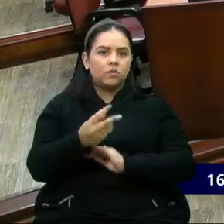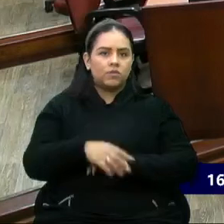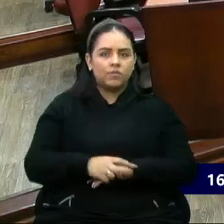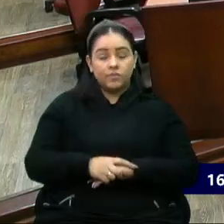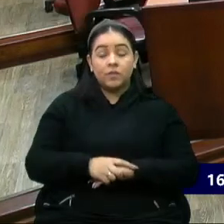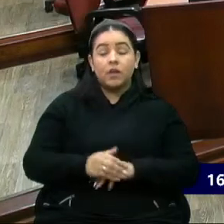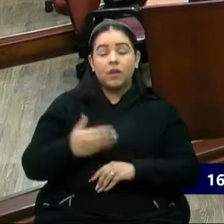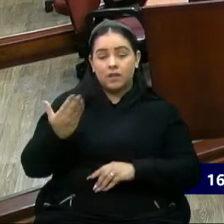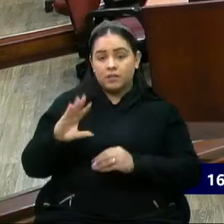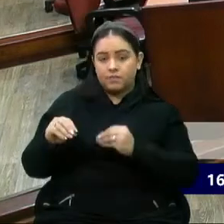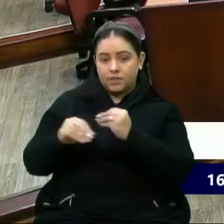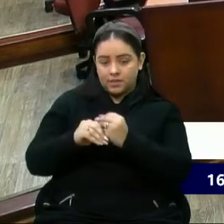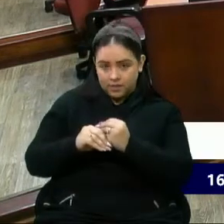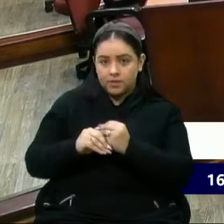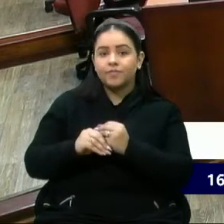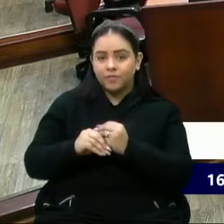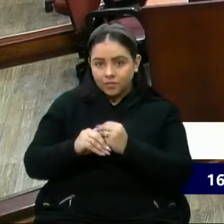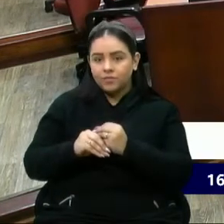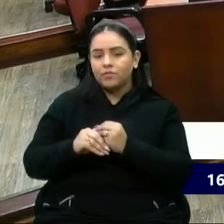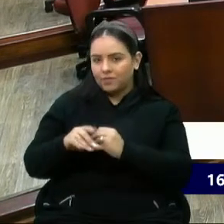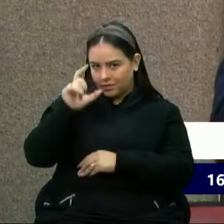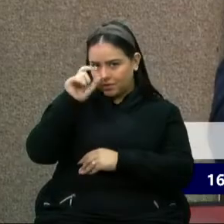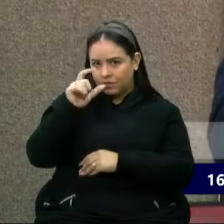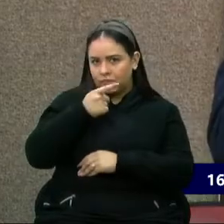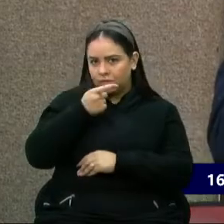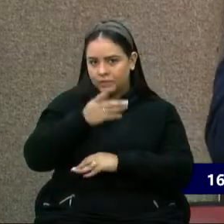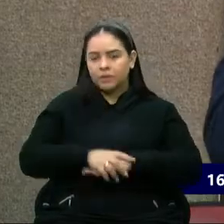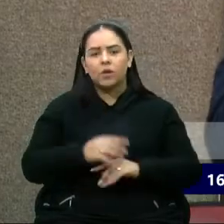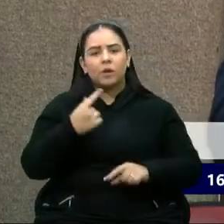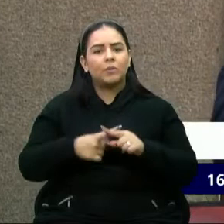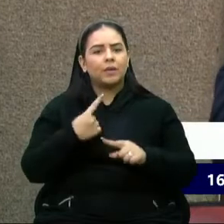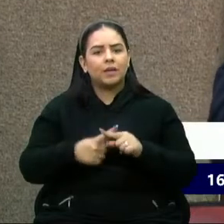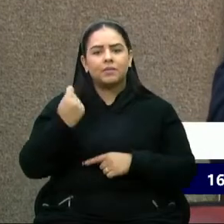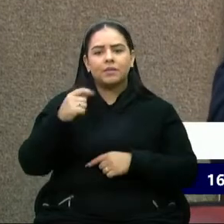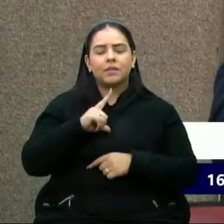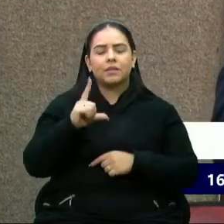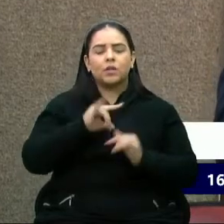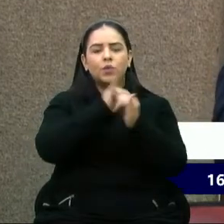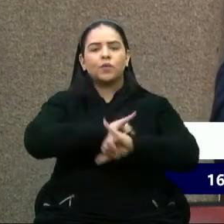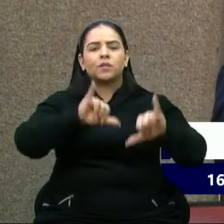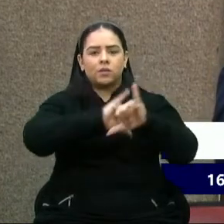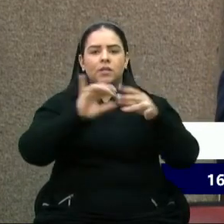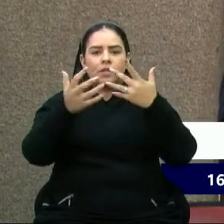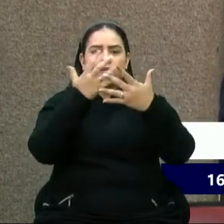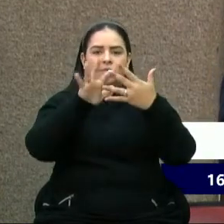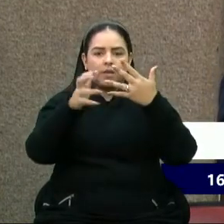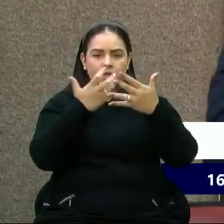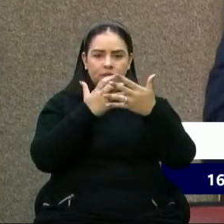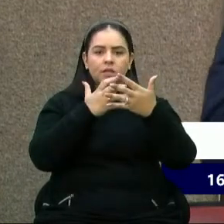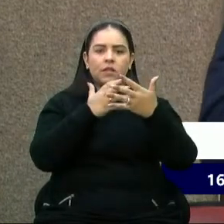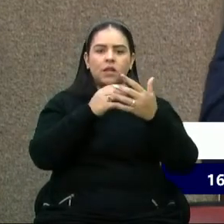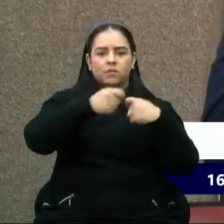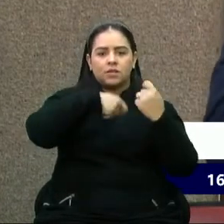A emenda à lei orgânica foi feita devido à necessidade de publicidade e transparência nos órgãos públicos da administração indireta.